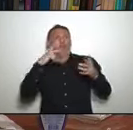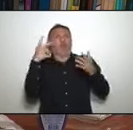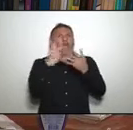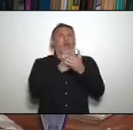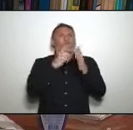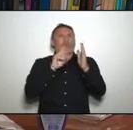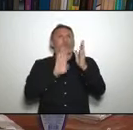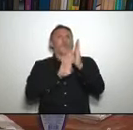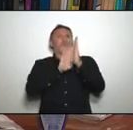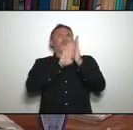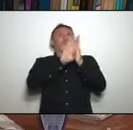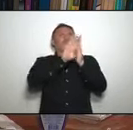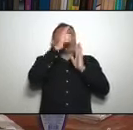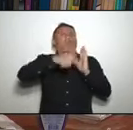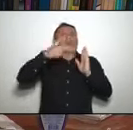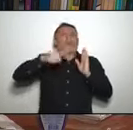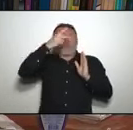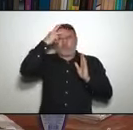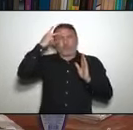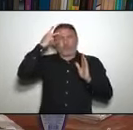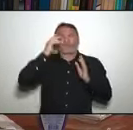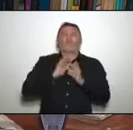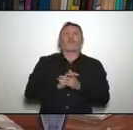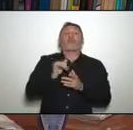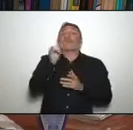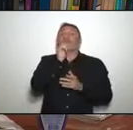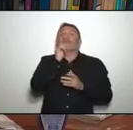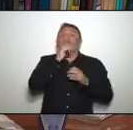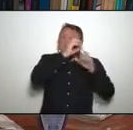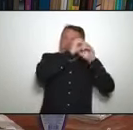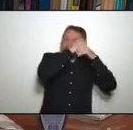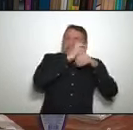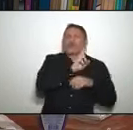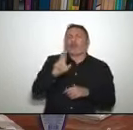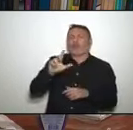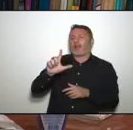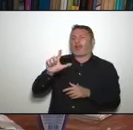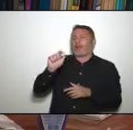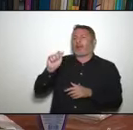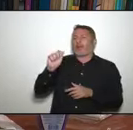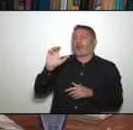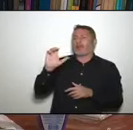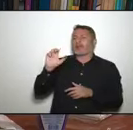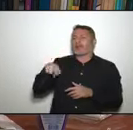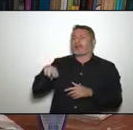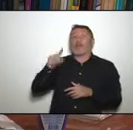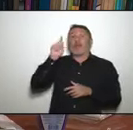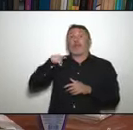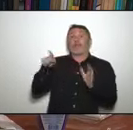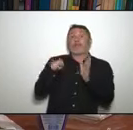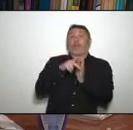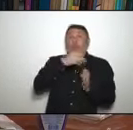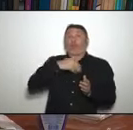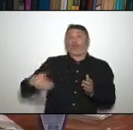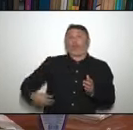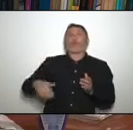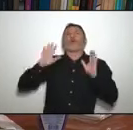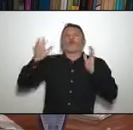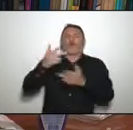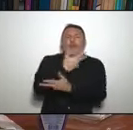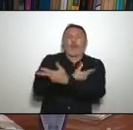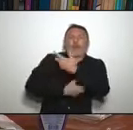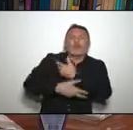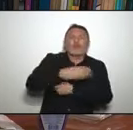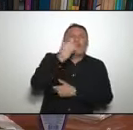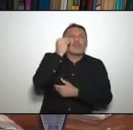exemplo, nós tivemos no LACEN, nosso laboratório central do governo do Estado, 103 novos casos de